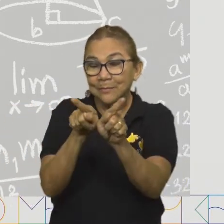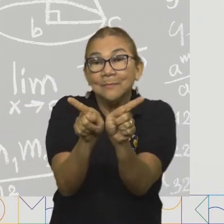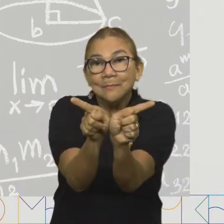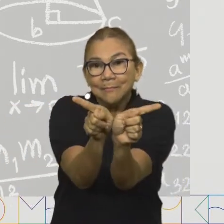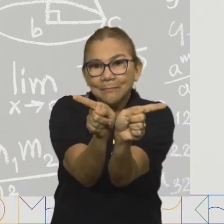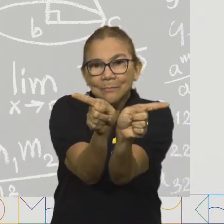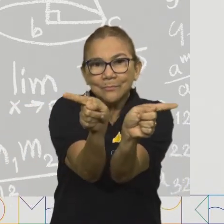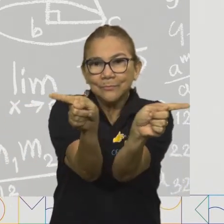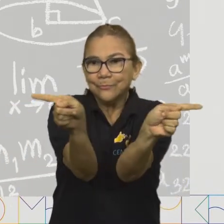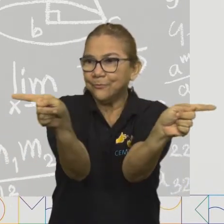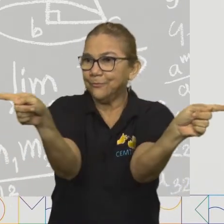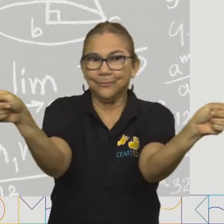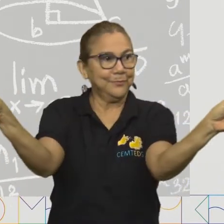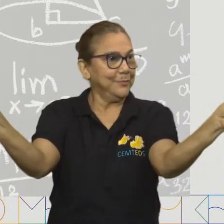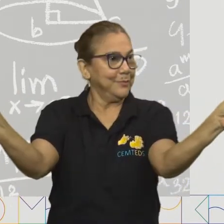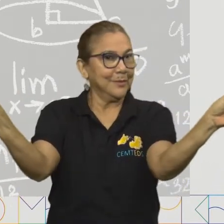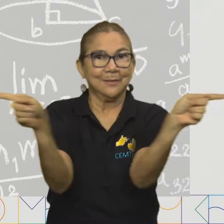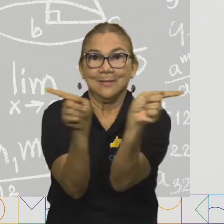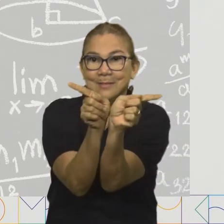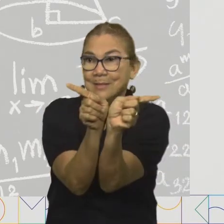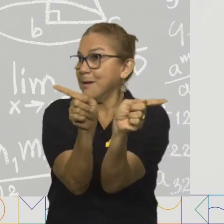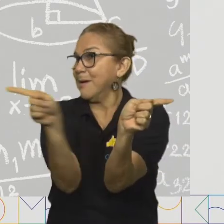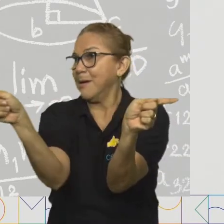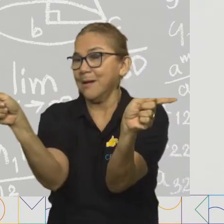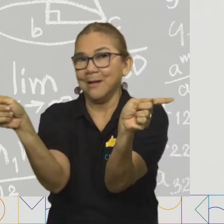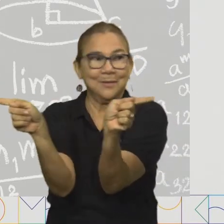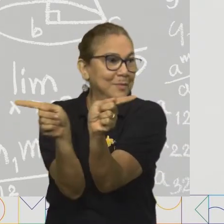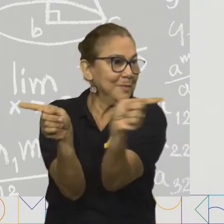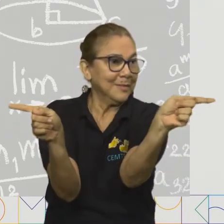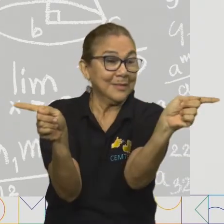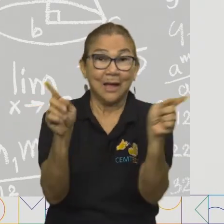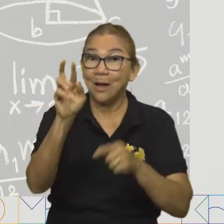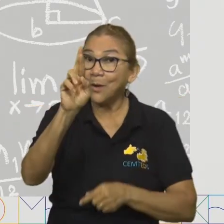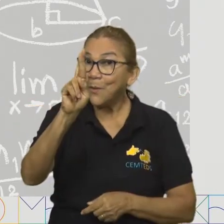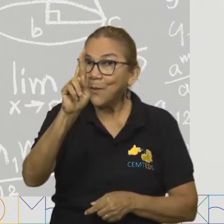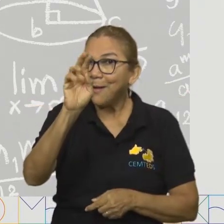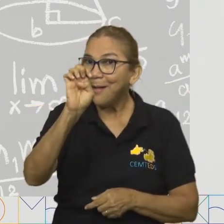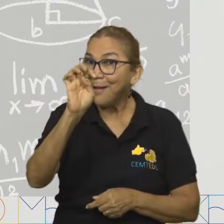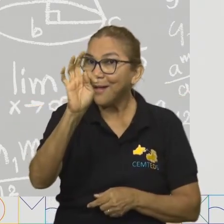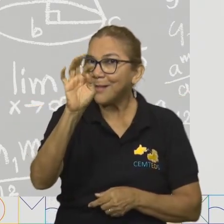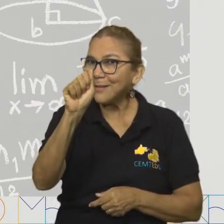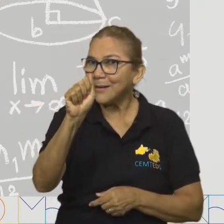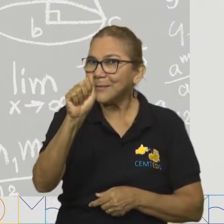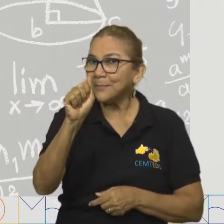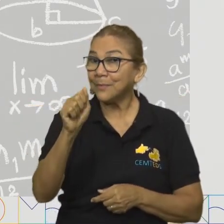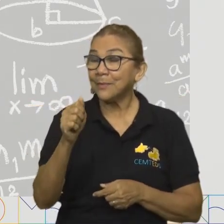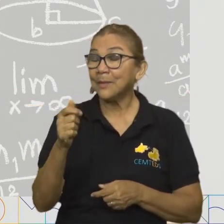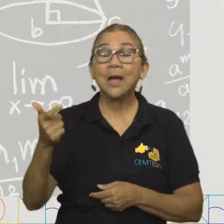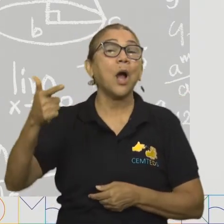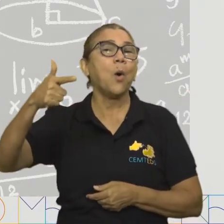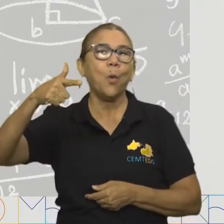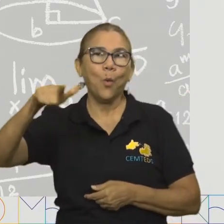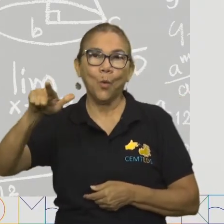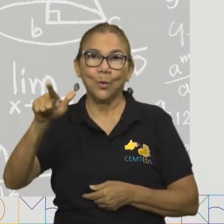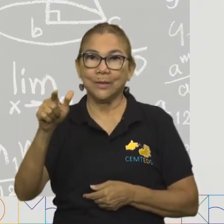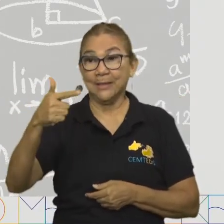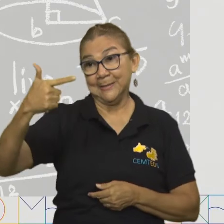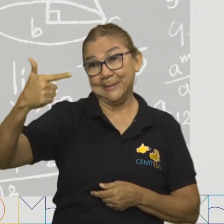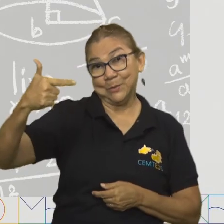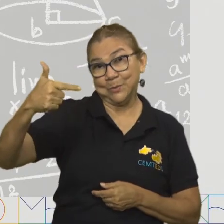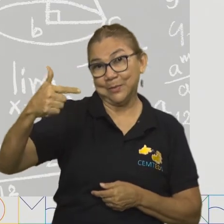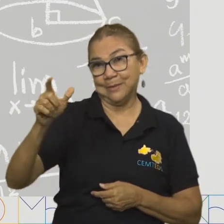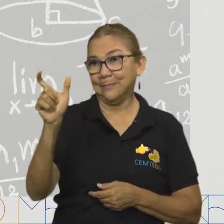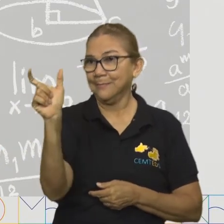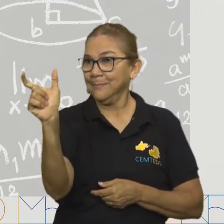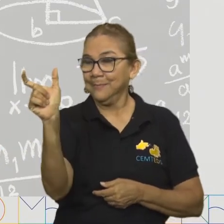uma reta que ela segue para o infinito nas suas duas direções, tá bom? Vamos lá para a